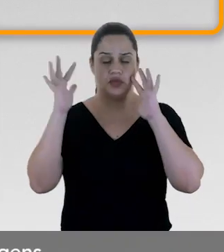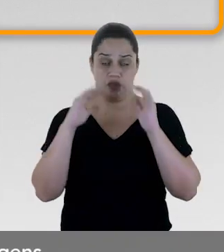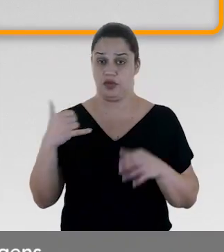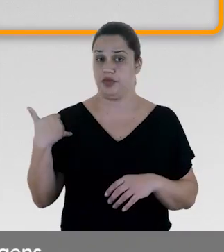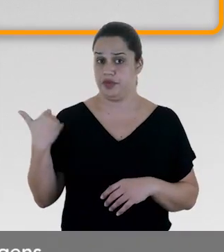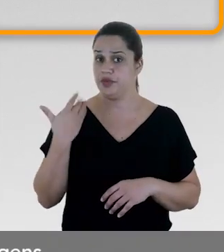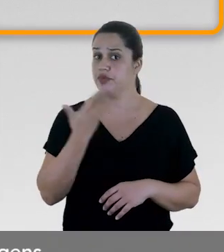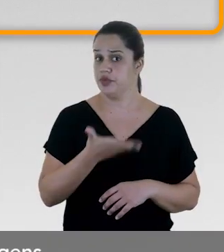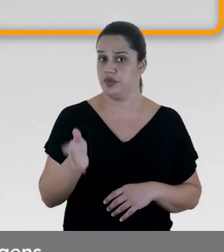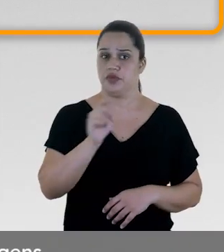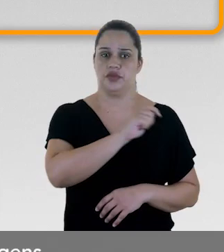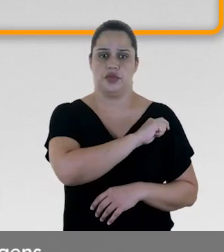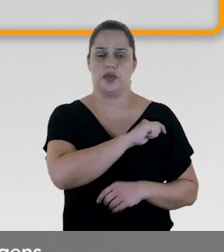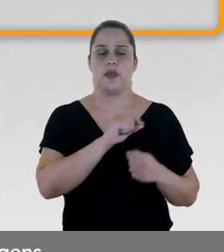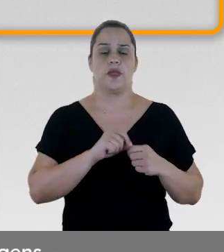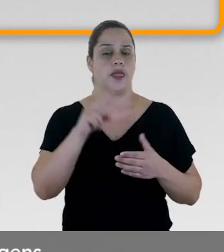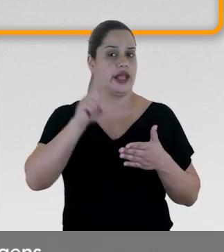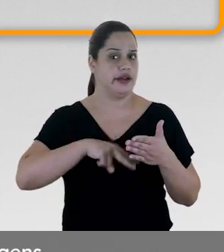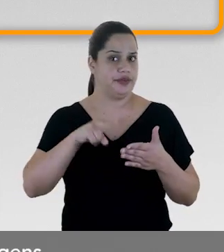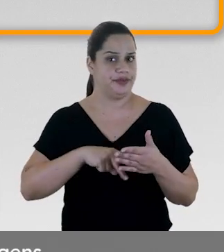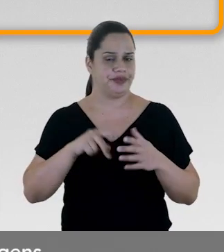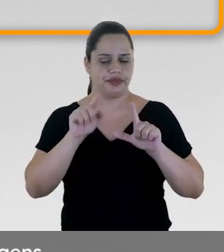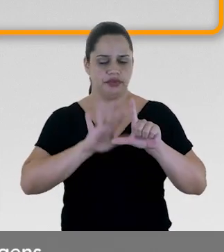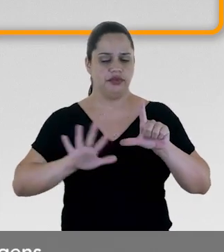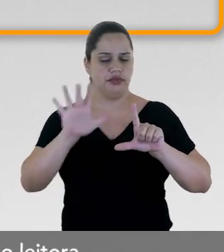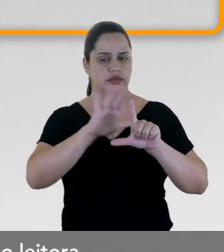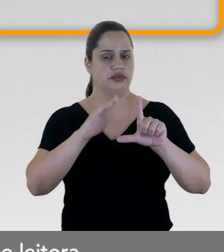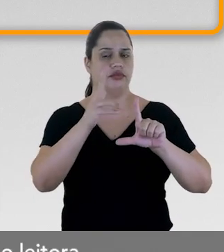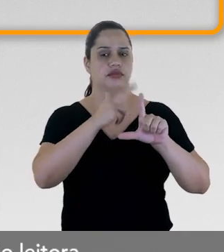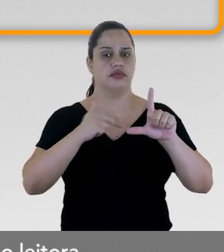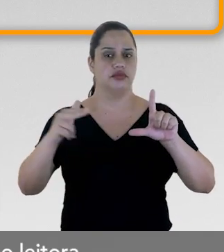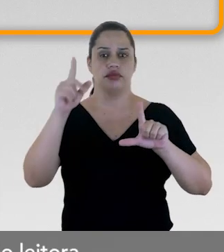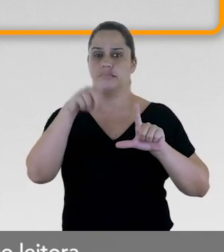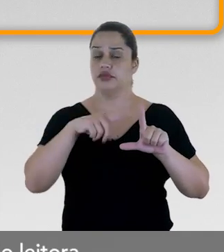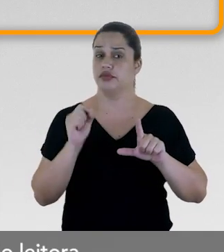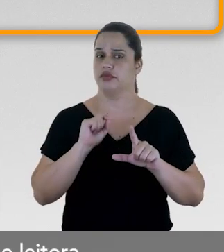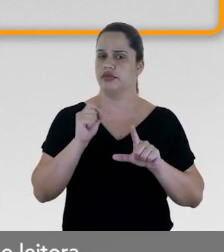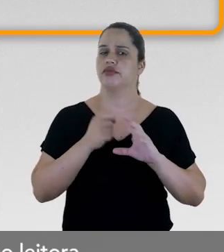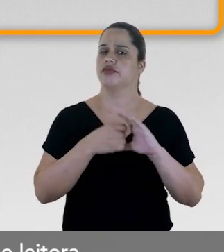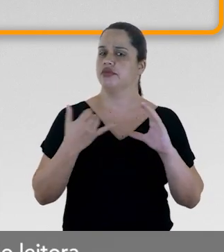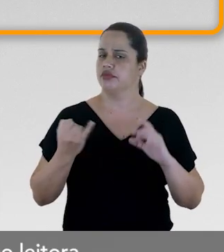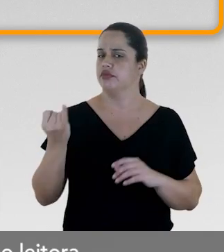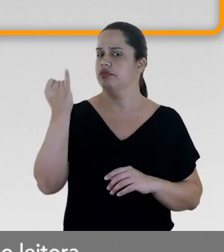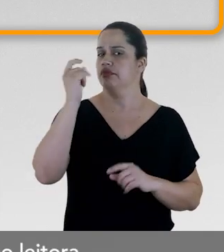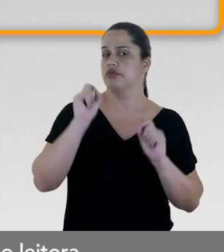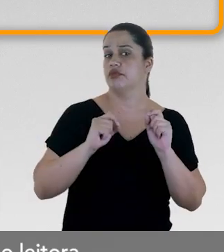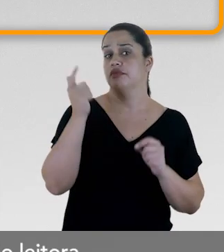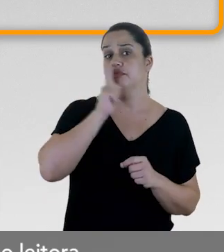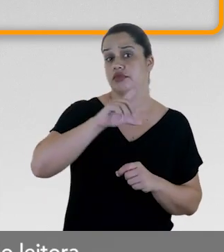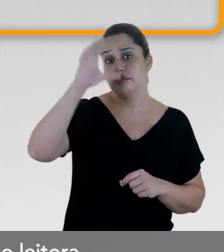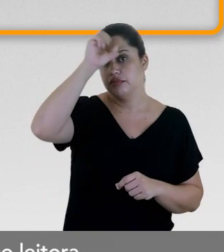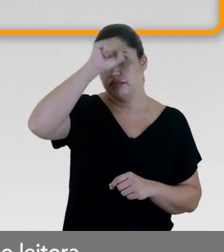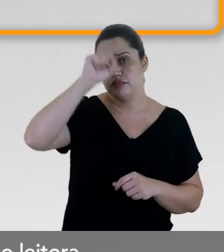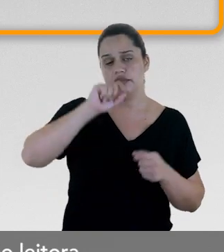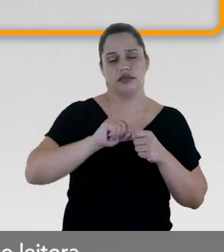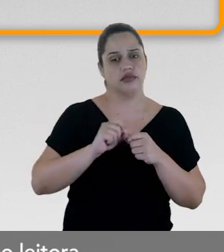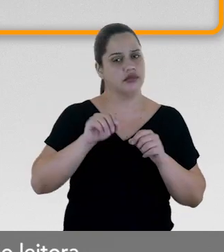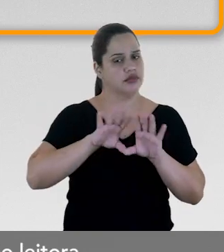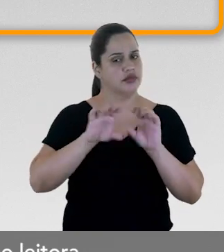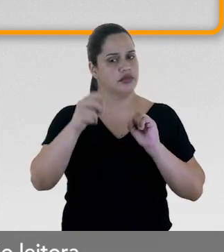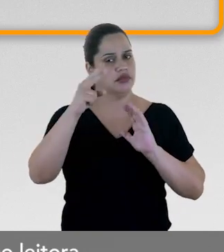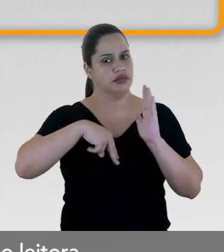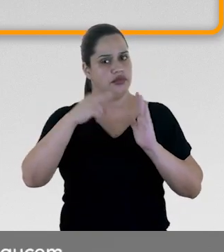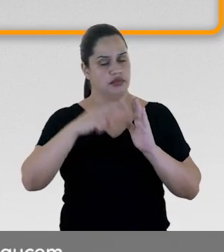faixa etária dos estudantes, a leitura de imagens é um aspecto importante de aprendizado e formação